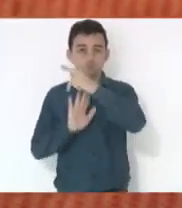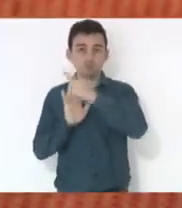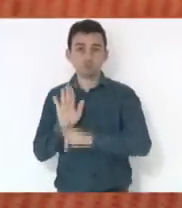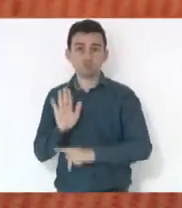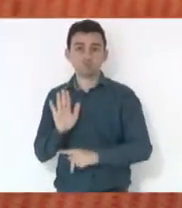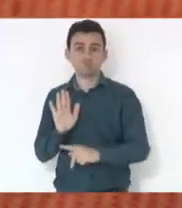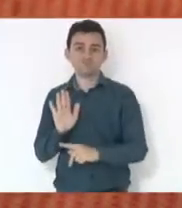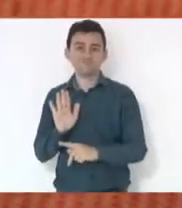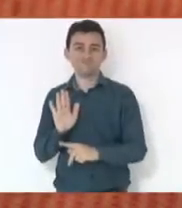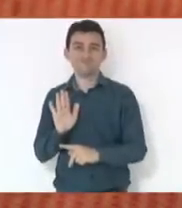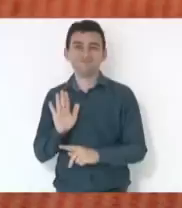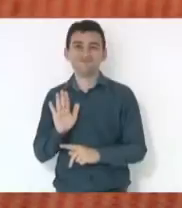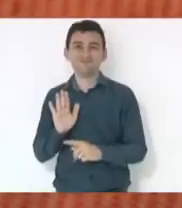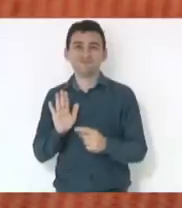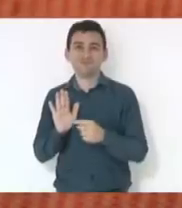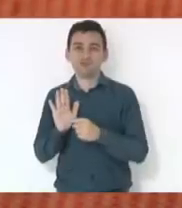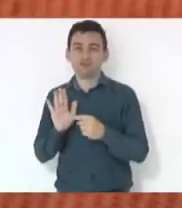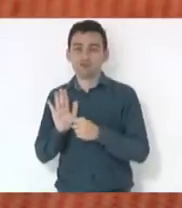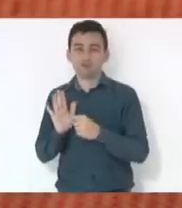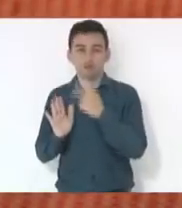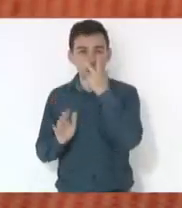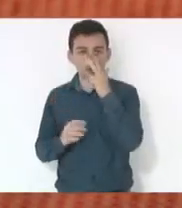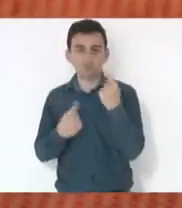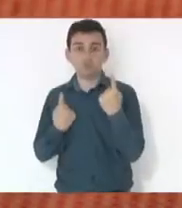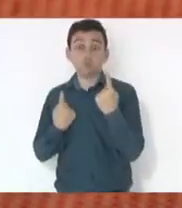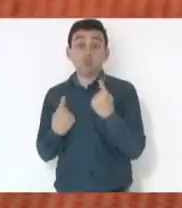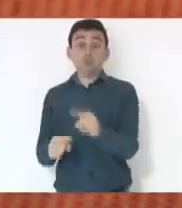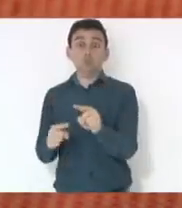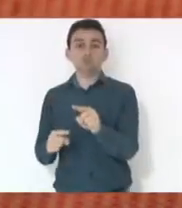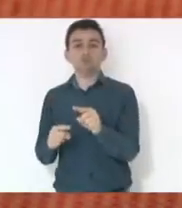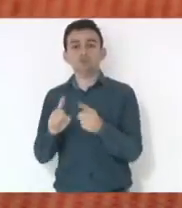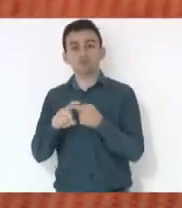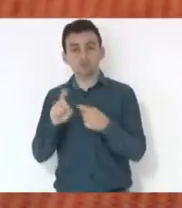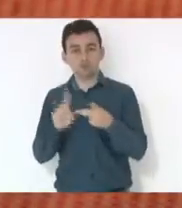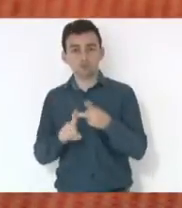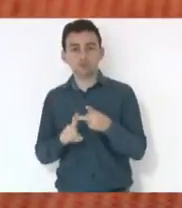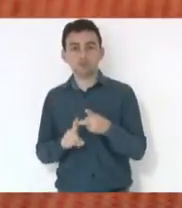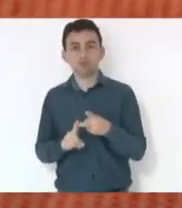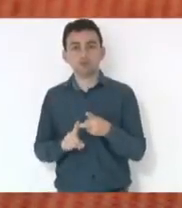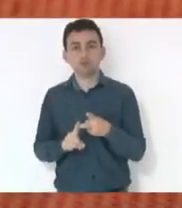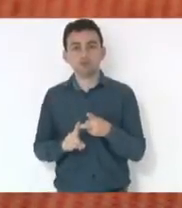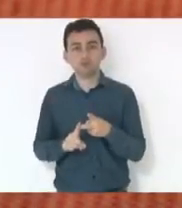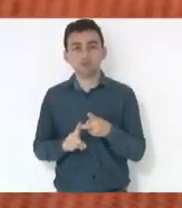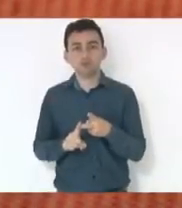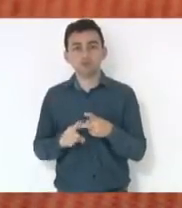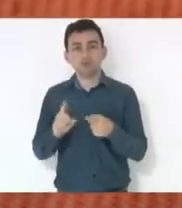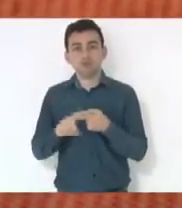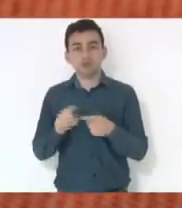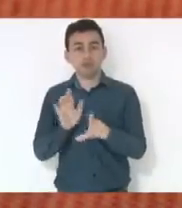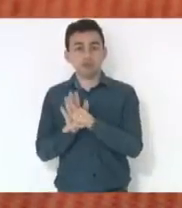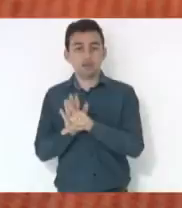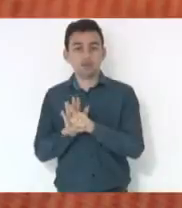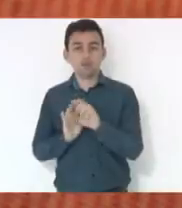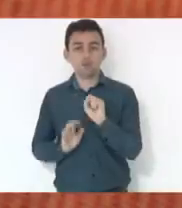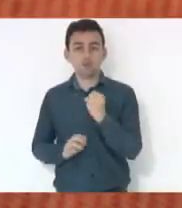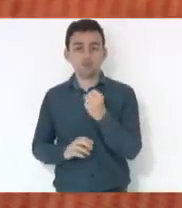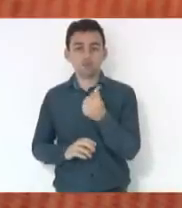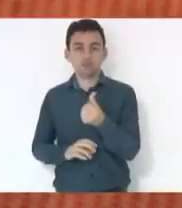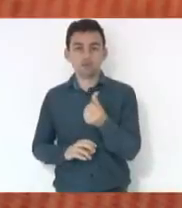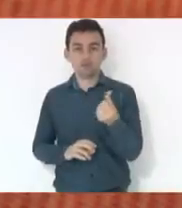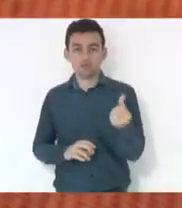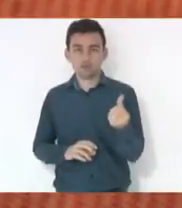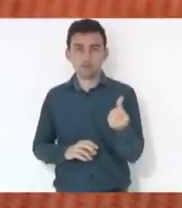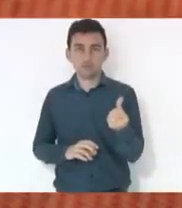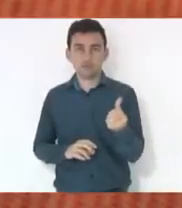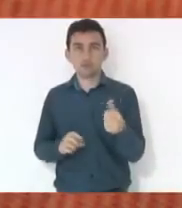ele ofende dois dispositivos. Um da lei 8666, que é a lei